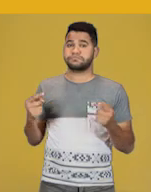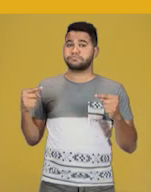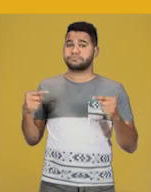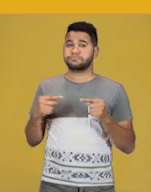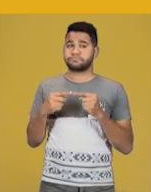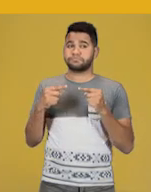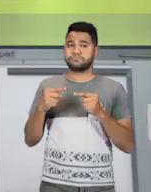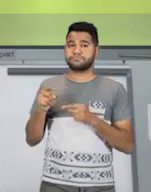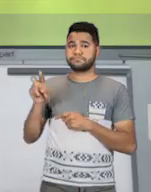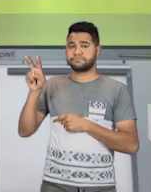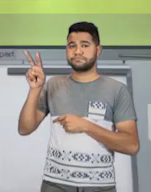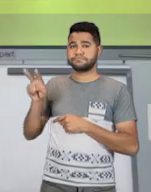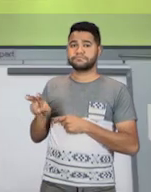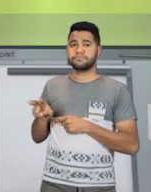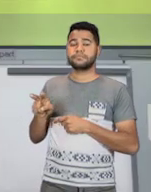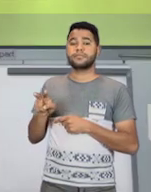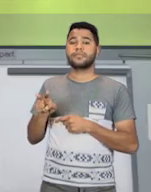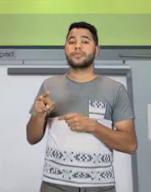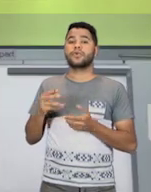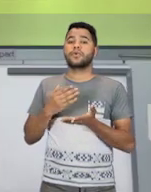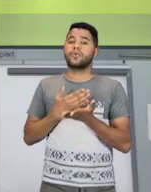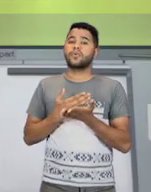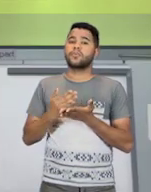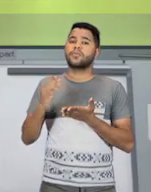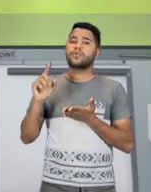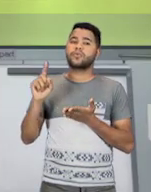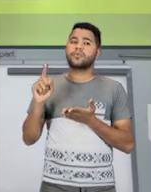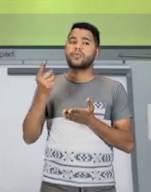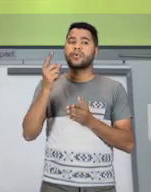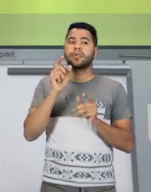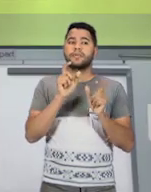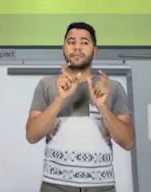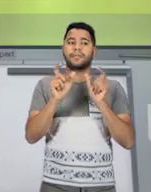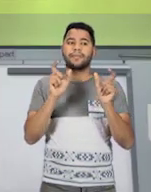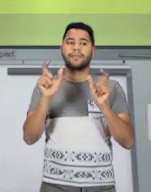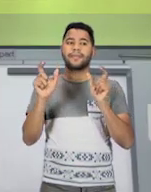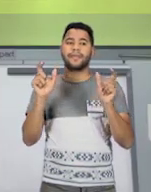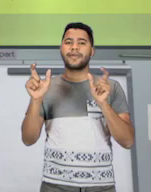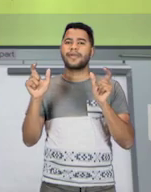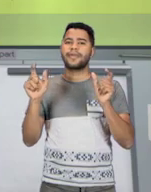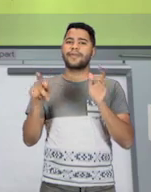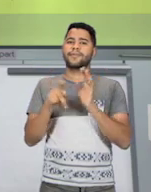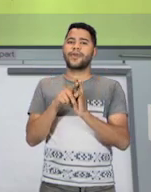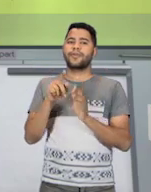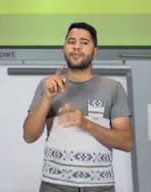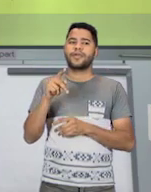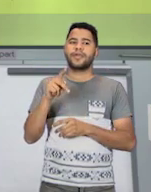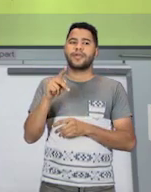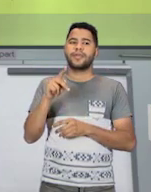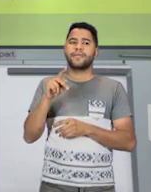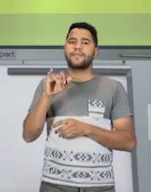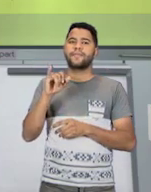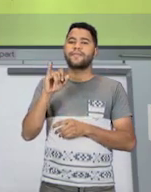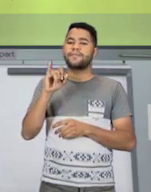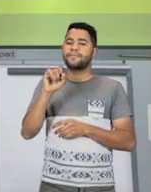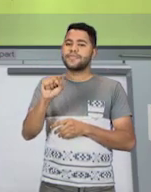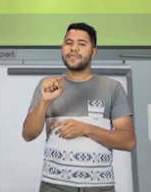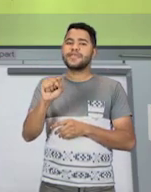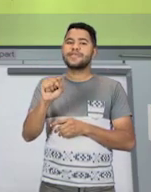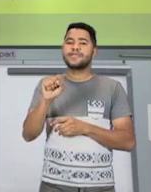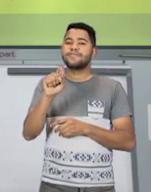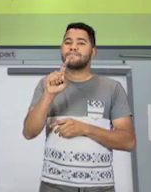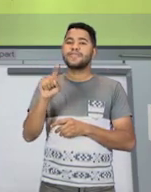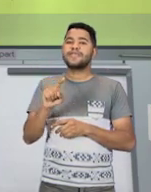com a lenda aí, né? Dizem que ele começou, as primeiras palavras dele foram de lápis. Can you believe? Dá pra